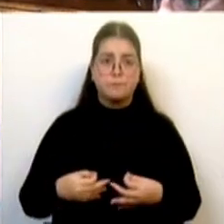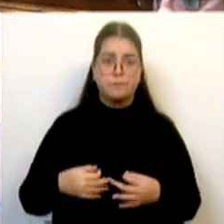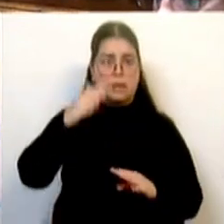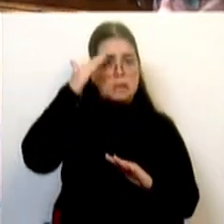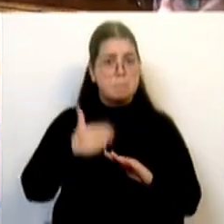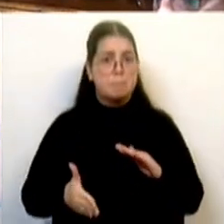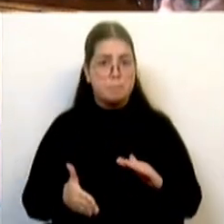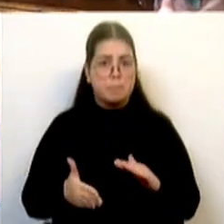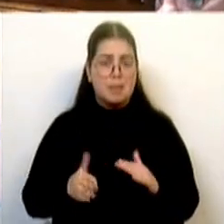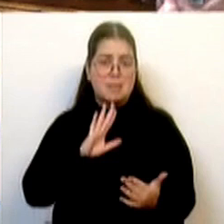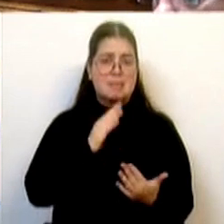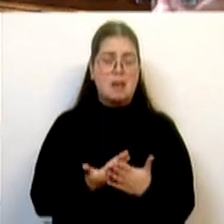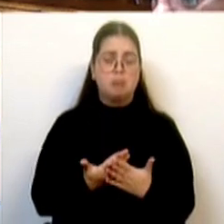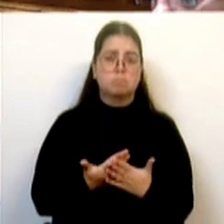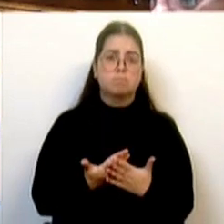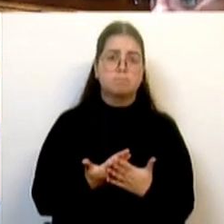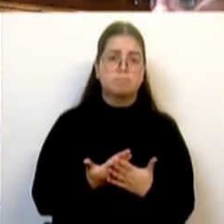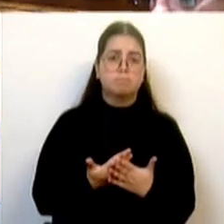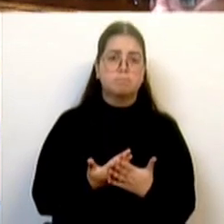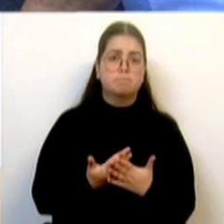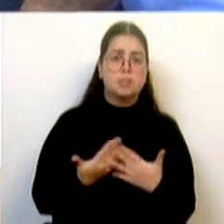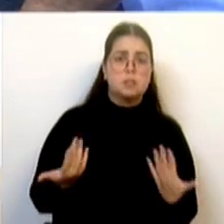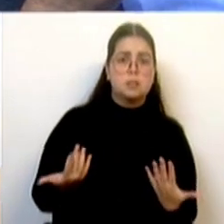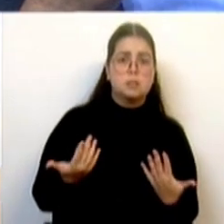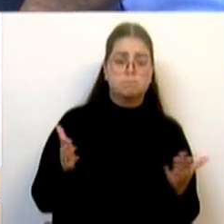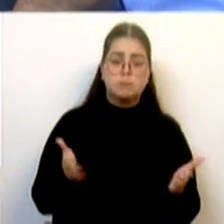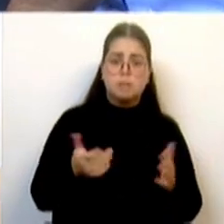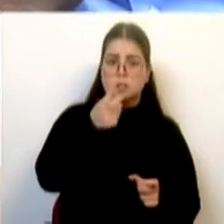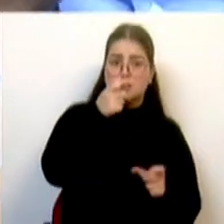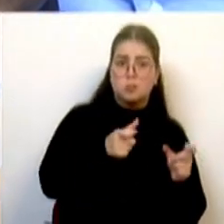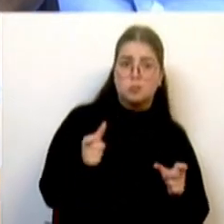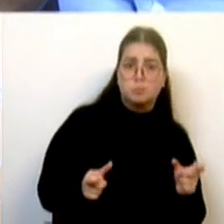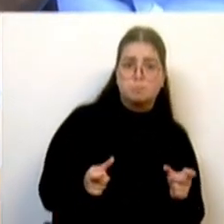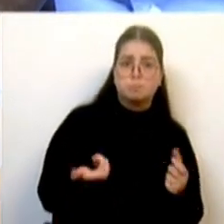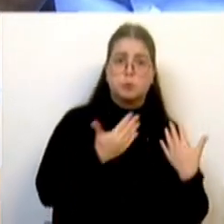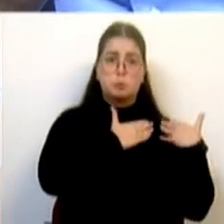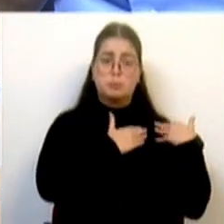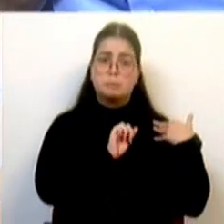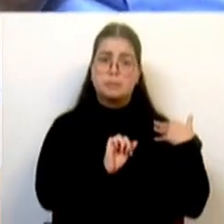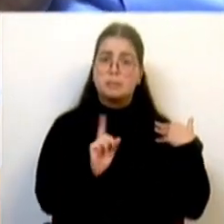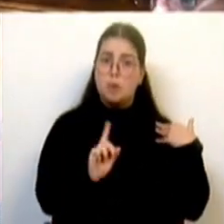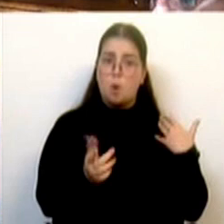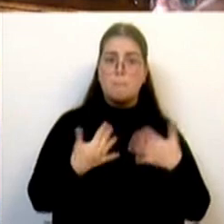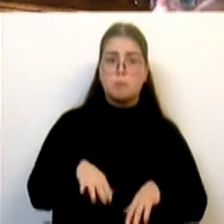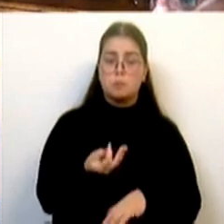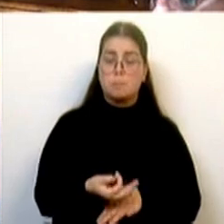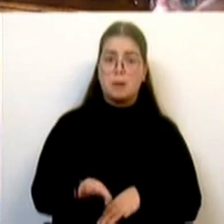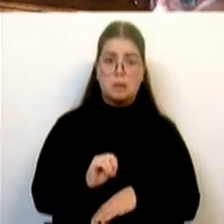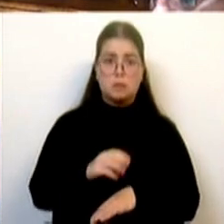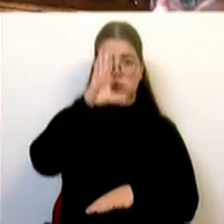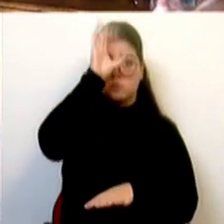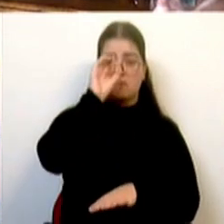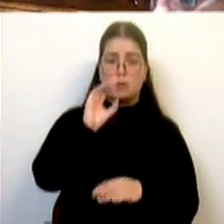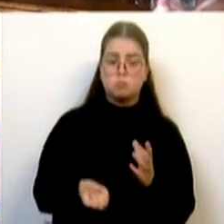naturalmente, colocando falsas expectativas nas pessoas. E, portanto, o que o Grupo Parlamentar do Partido Socialista e o Governo faz é criar aquilo que é